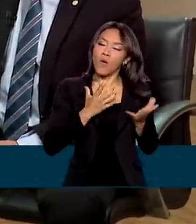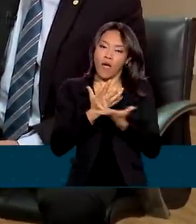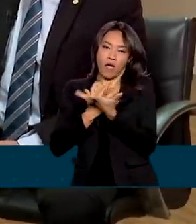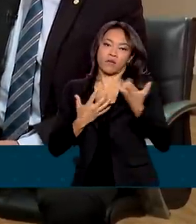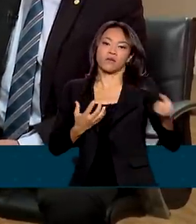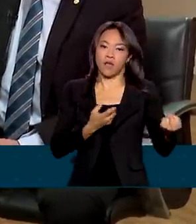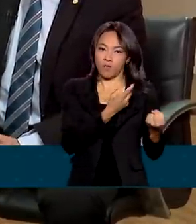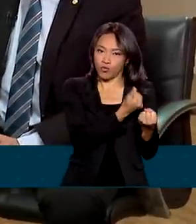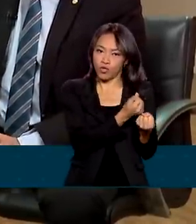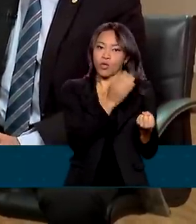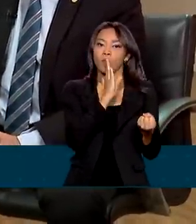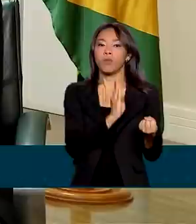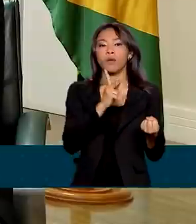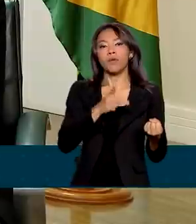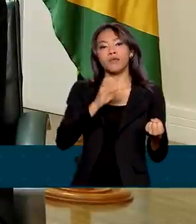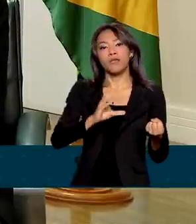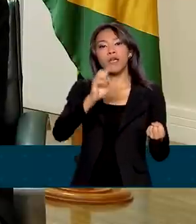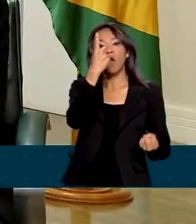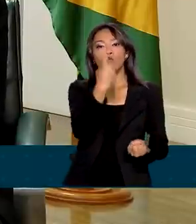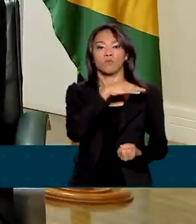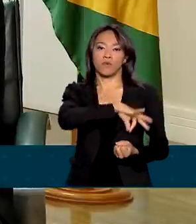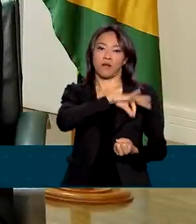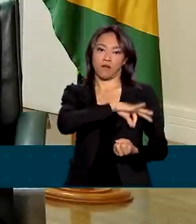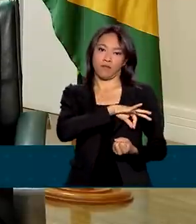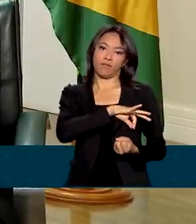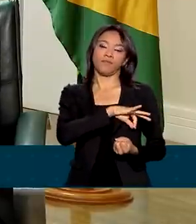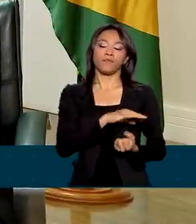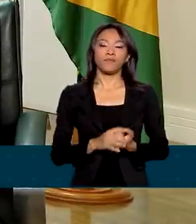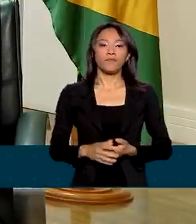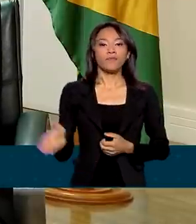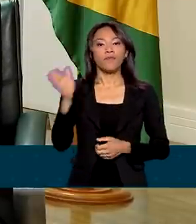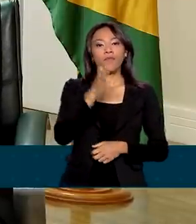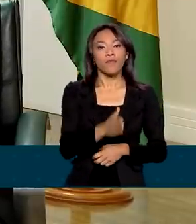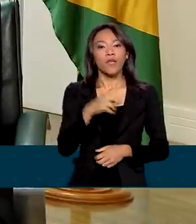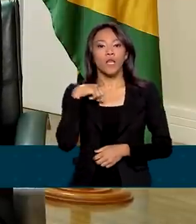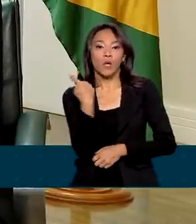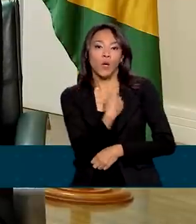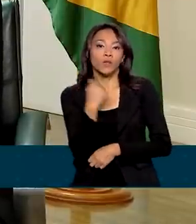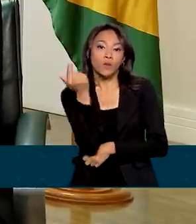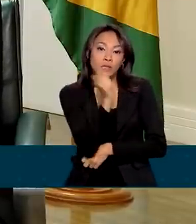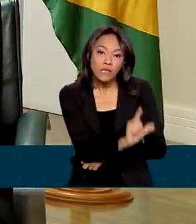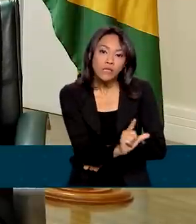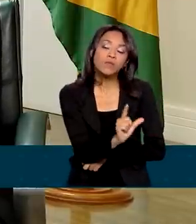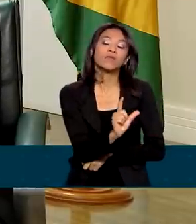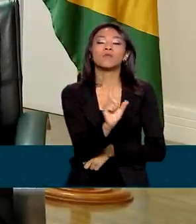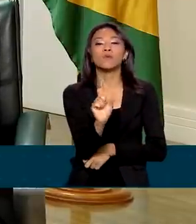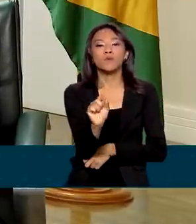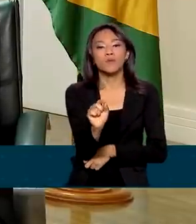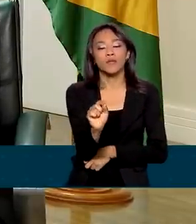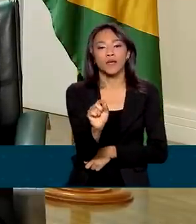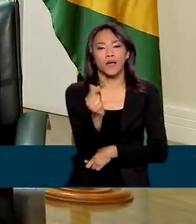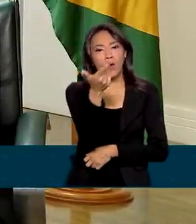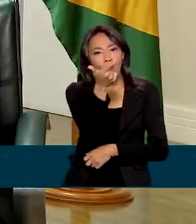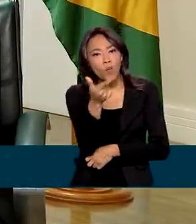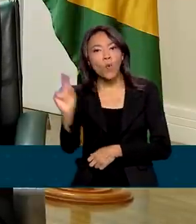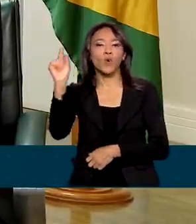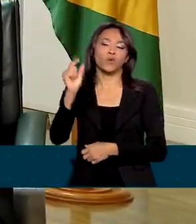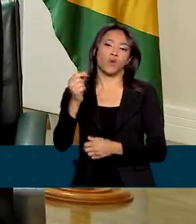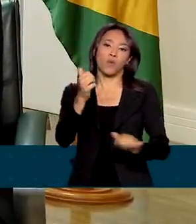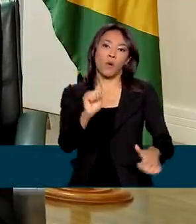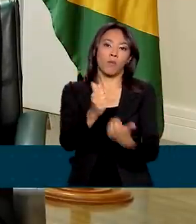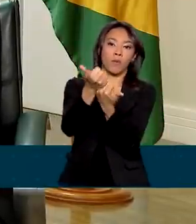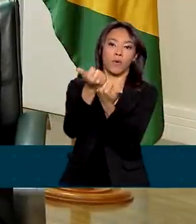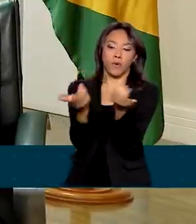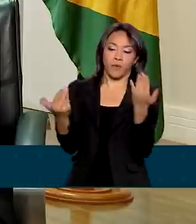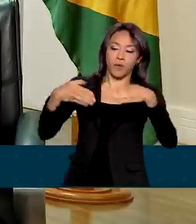correspondente a um salário mínimo. Nós conseguimos implantar agora o Auxílio Inclusão. E